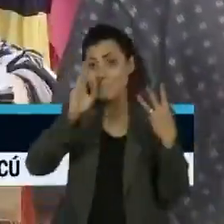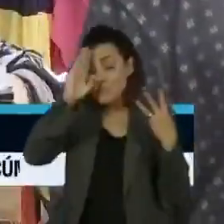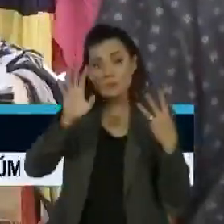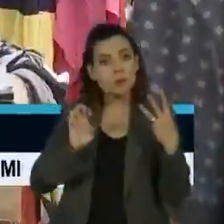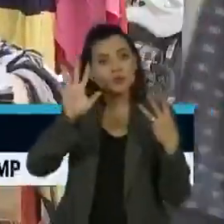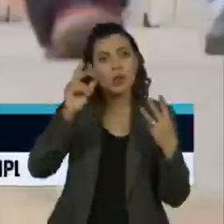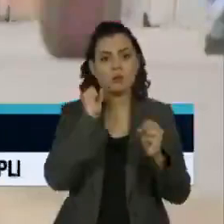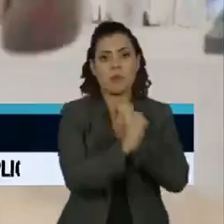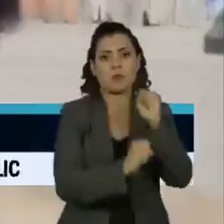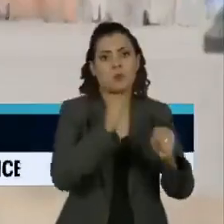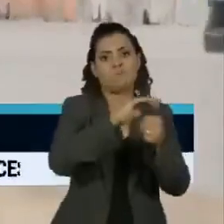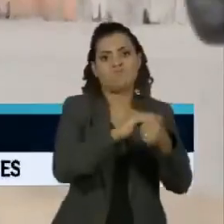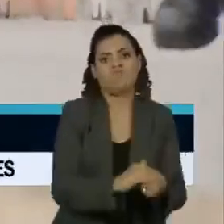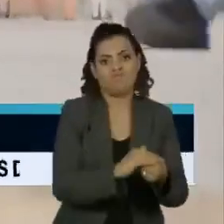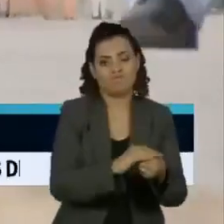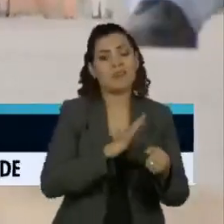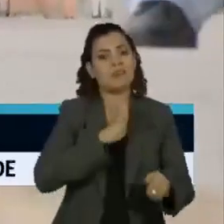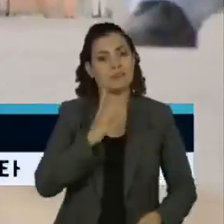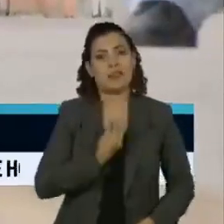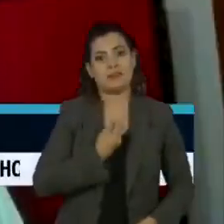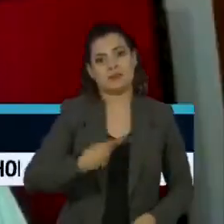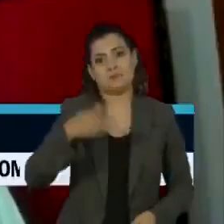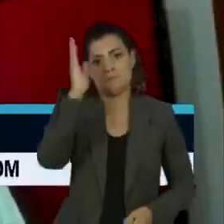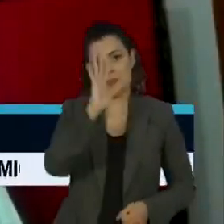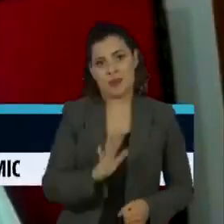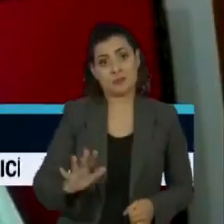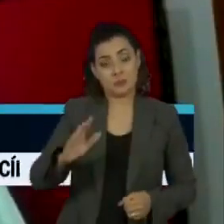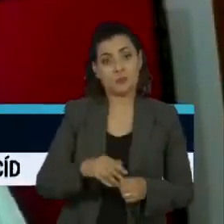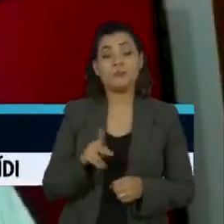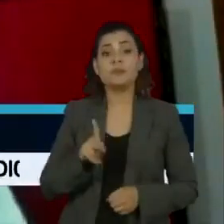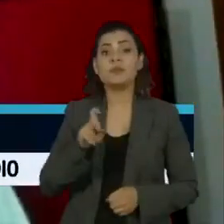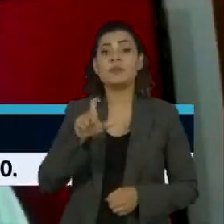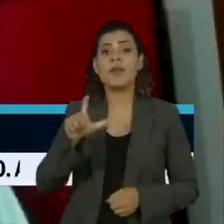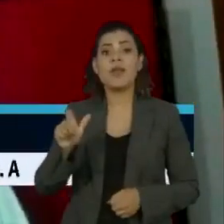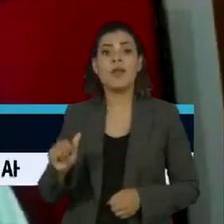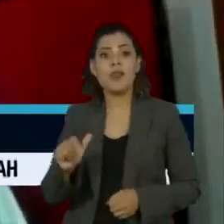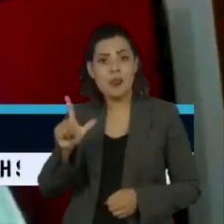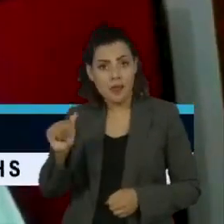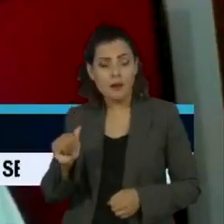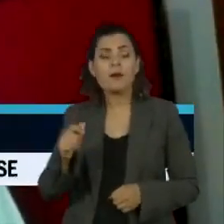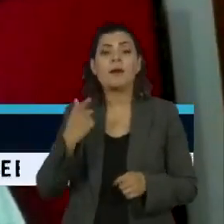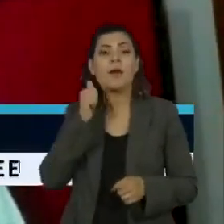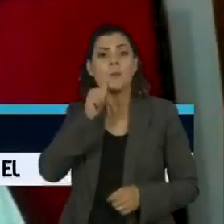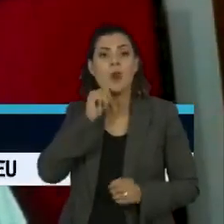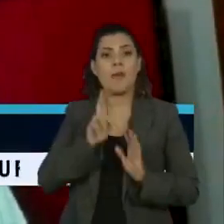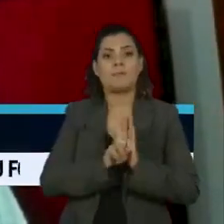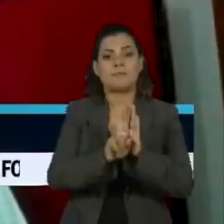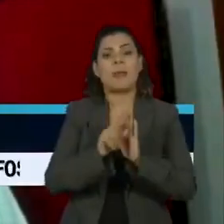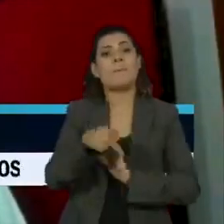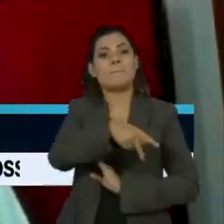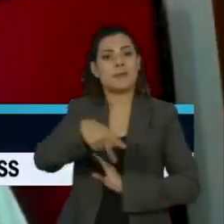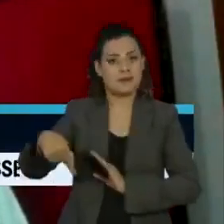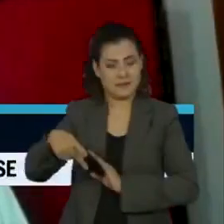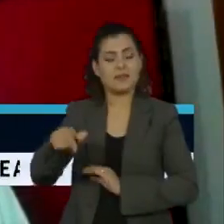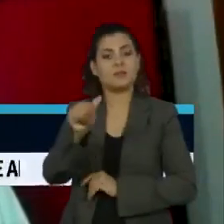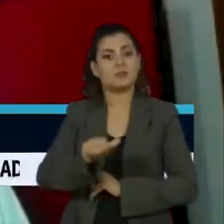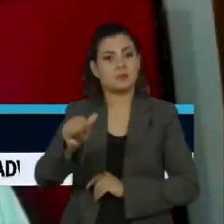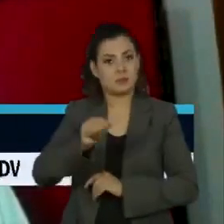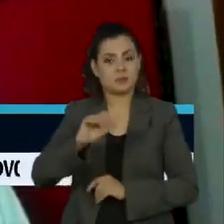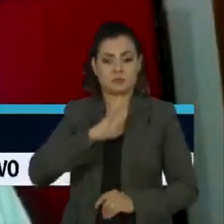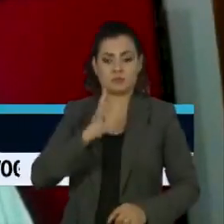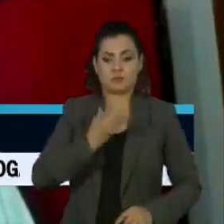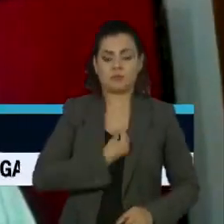brasileiros que mais mataram transexuais no Brasil. Keyla Simpson, presidente da Associação Nacional de Travestis e